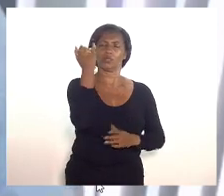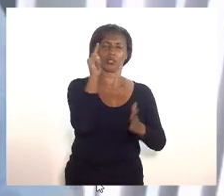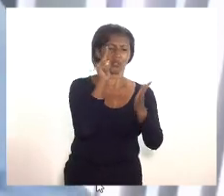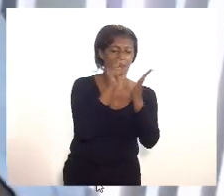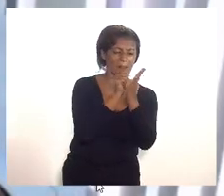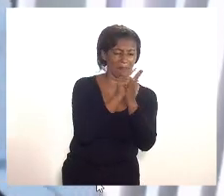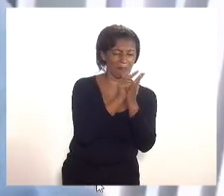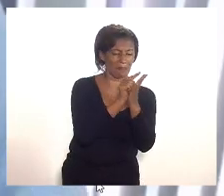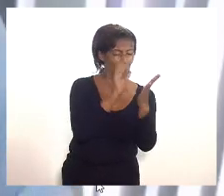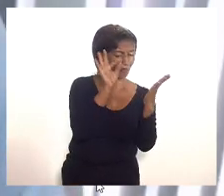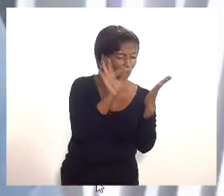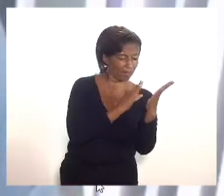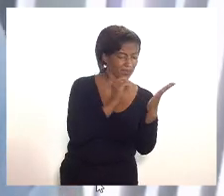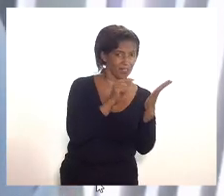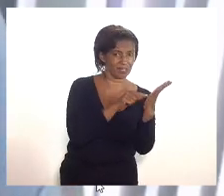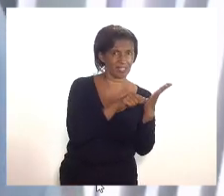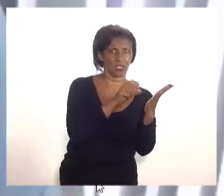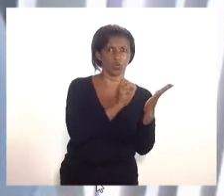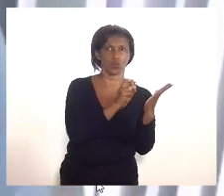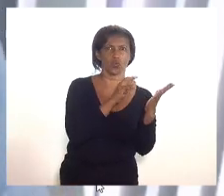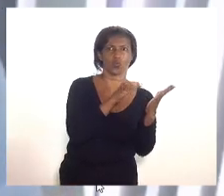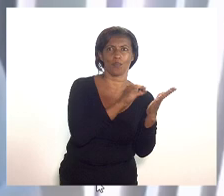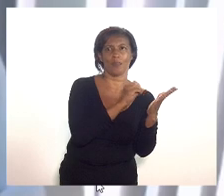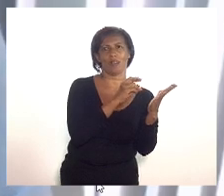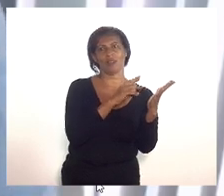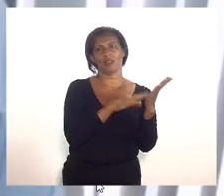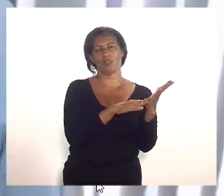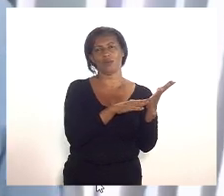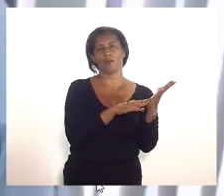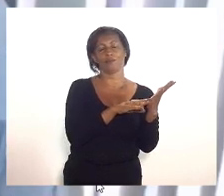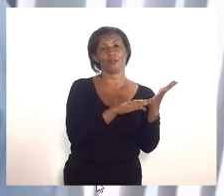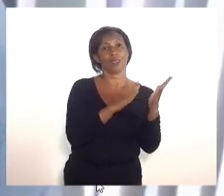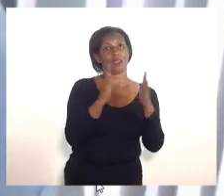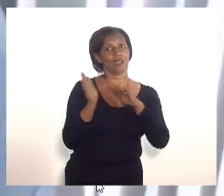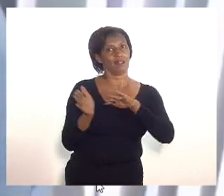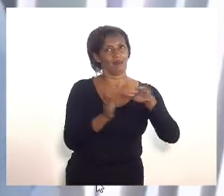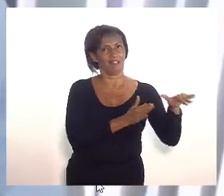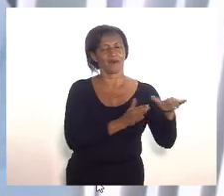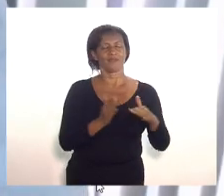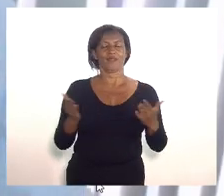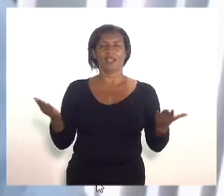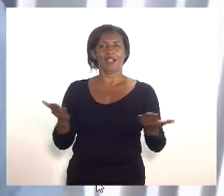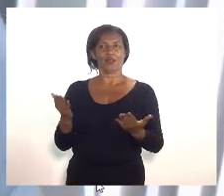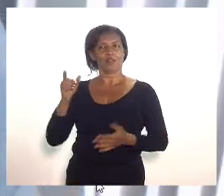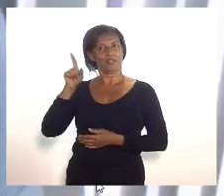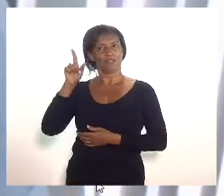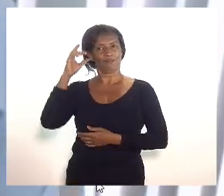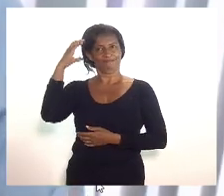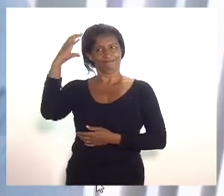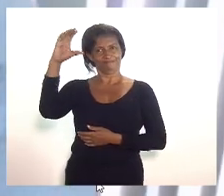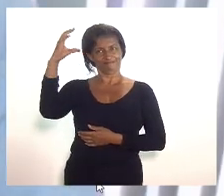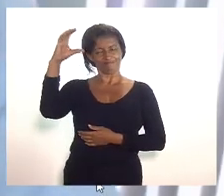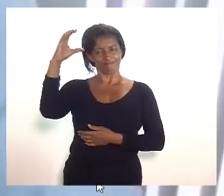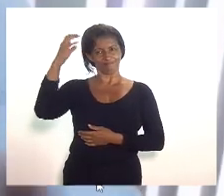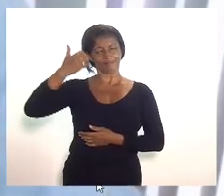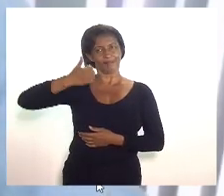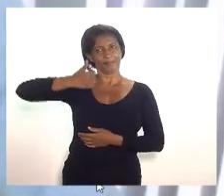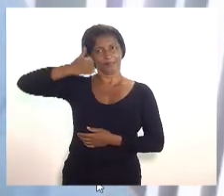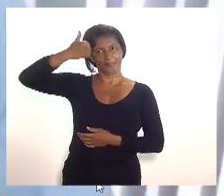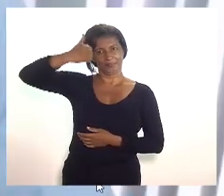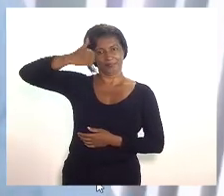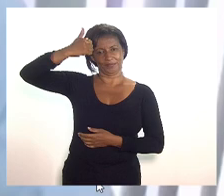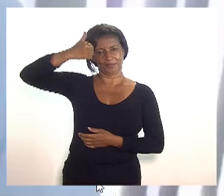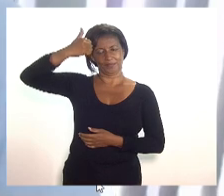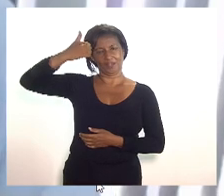agora no caso específico de Niterói eu quero dizer o seguinte em primeiro lugar e aí tem talvez uma